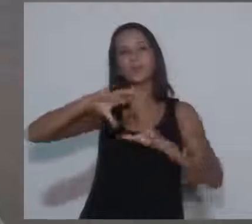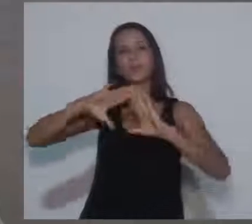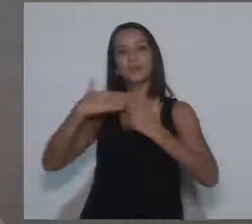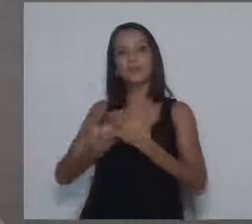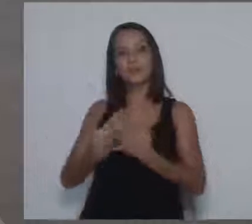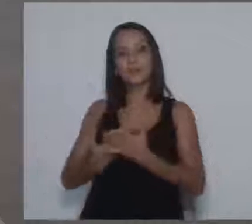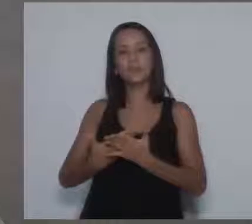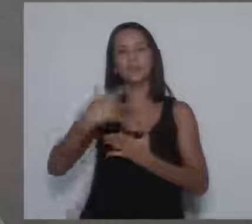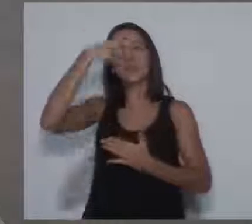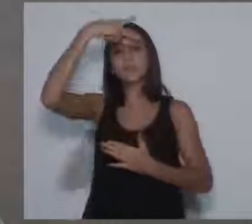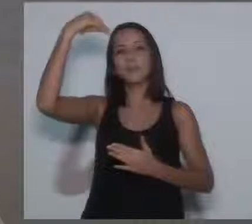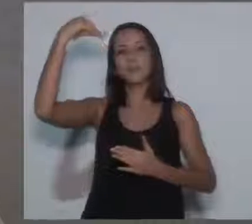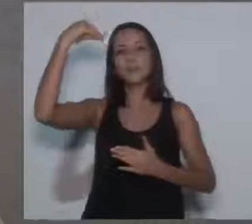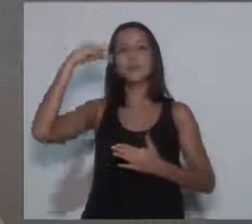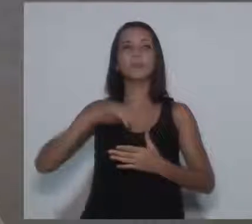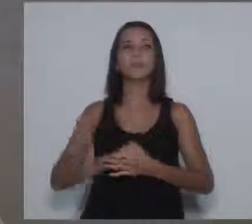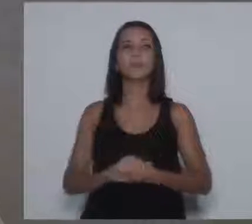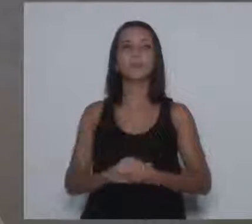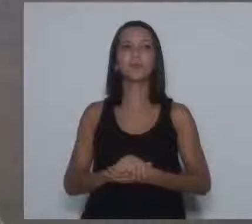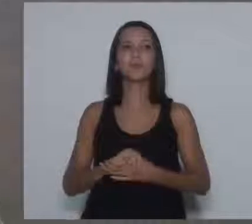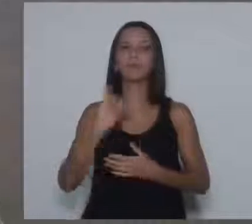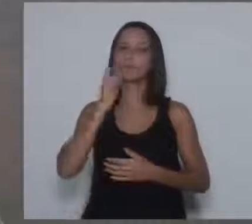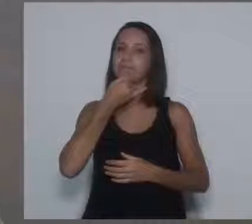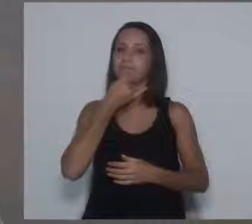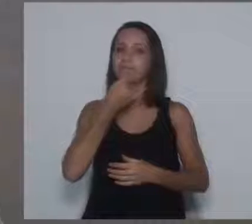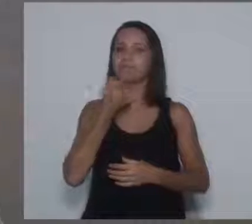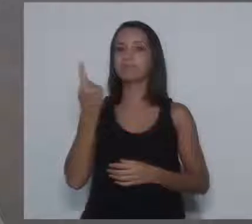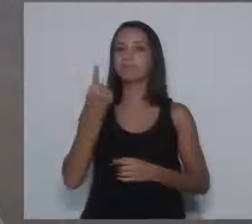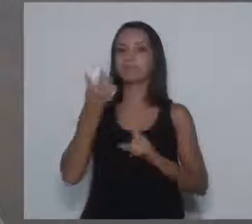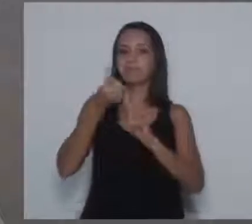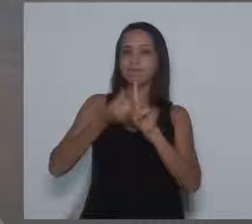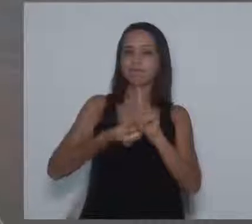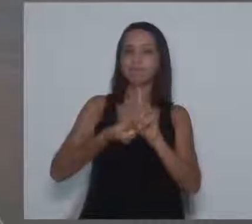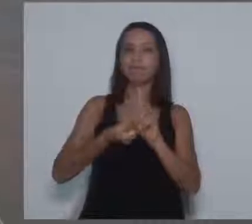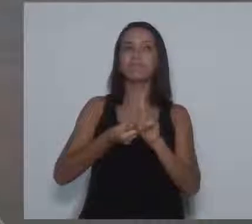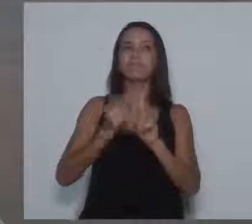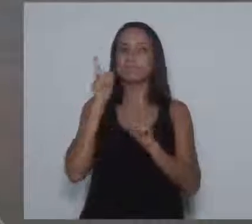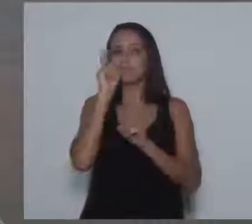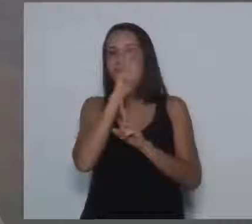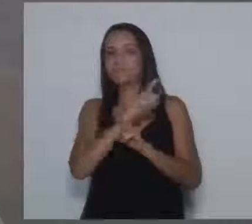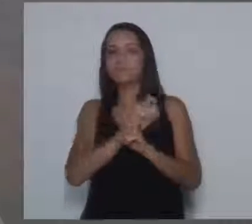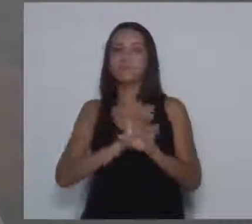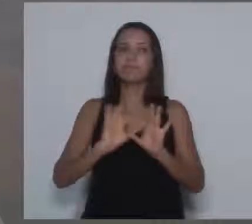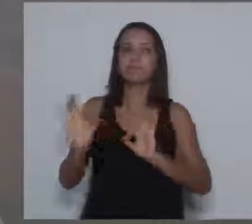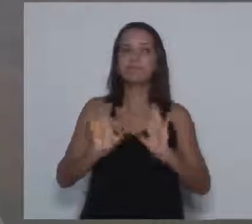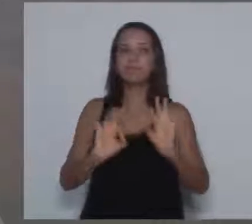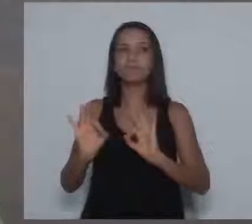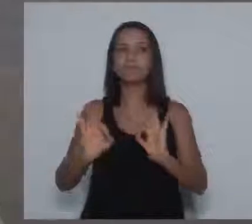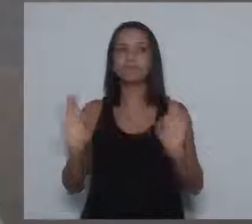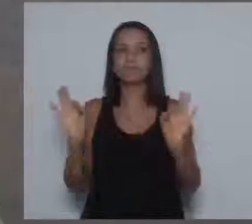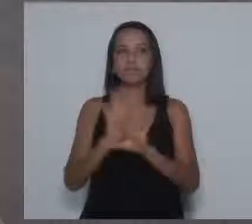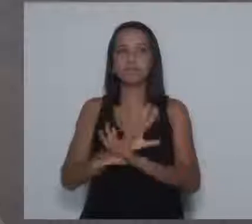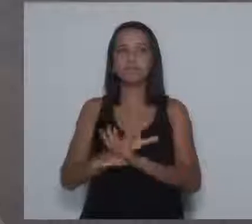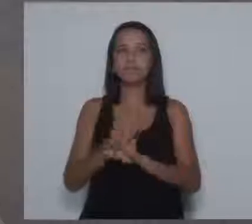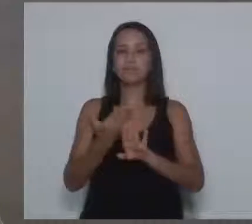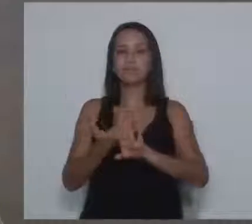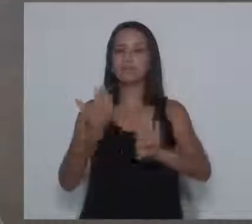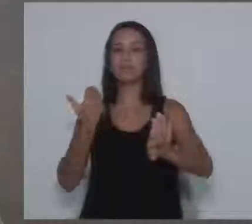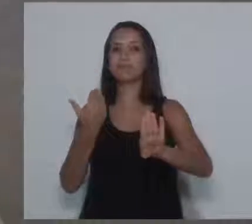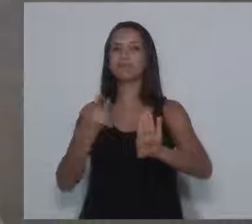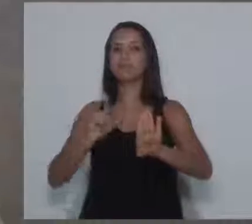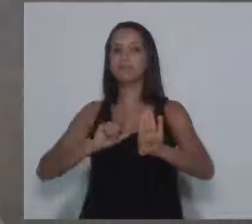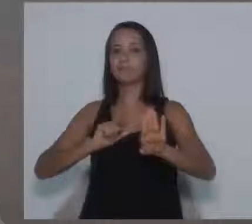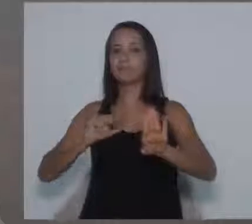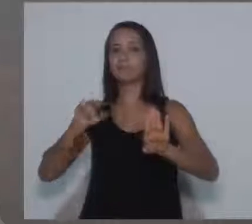municipais. Infelizmente, o primeiro semestre ficou um pouco apertado, mas a gente está terminando, até por conta do afastamento do vereador Rodrigo